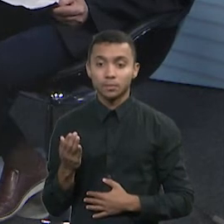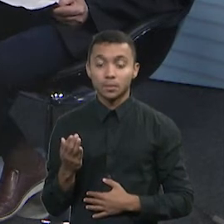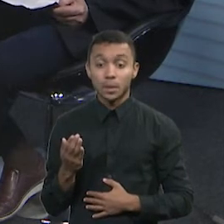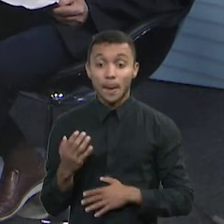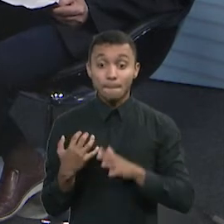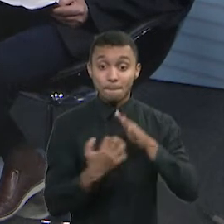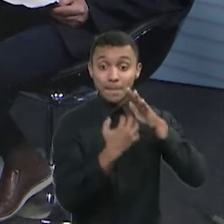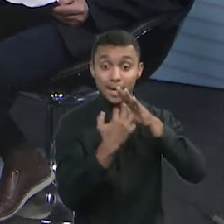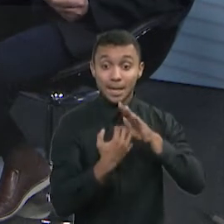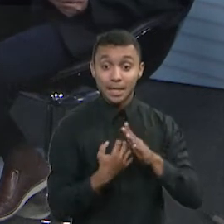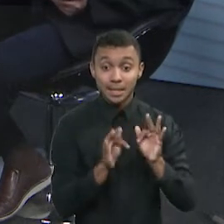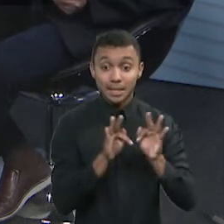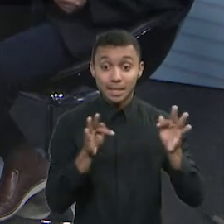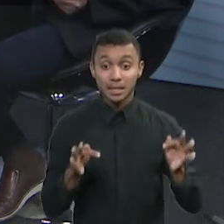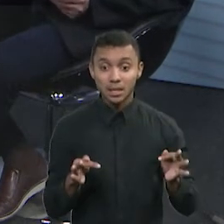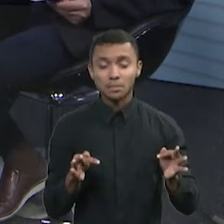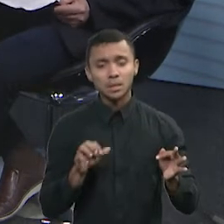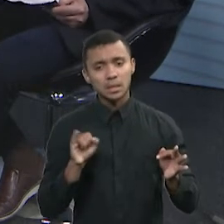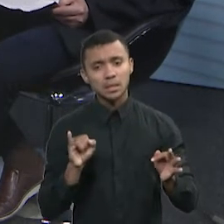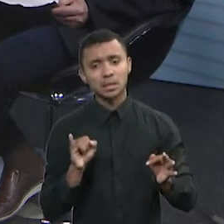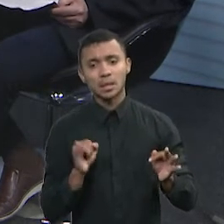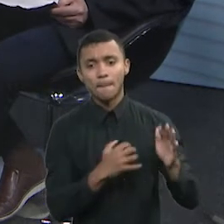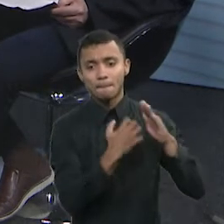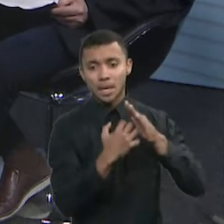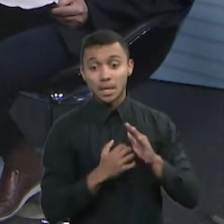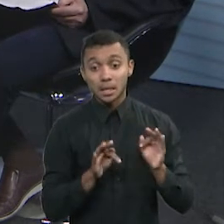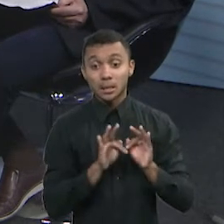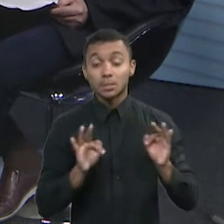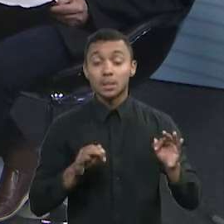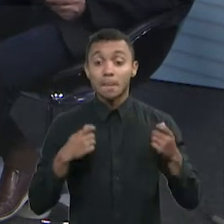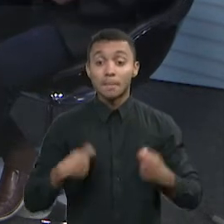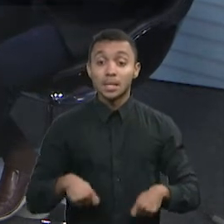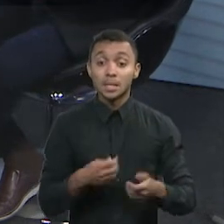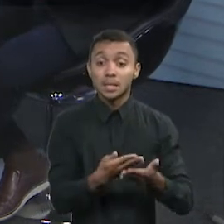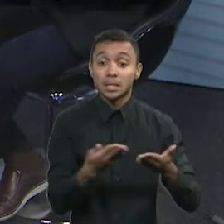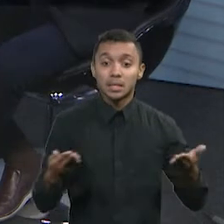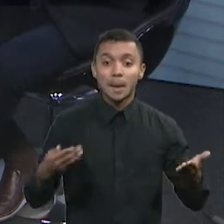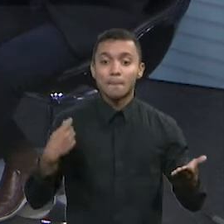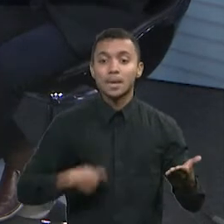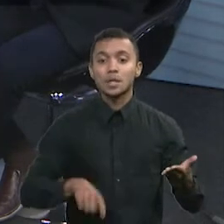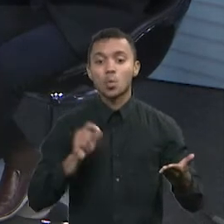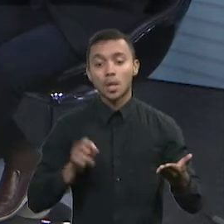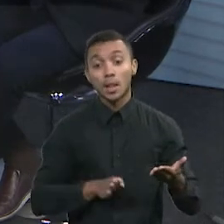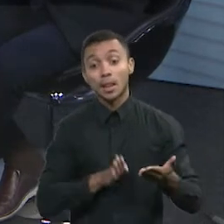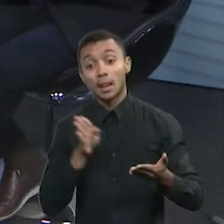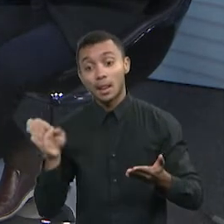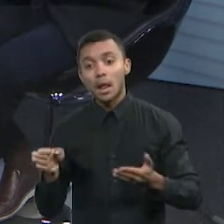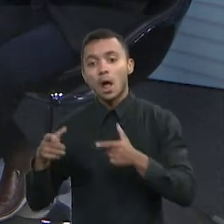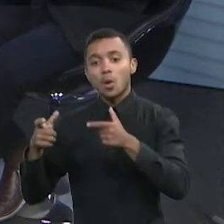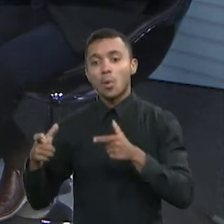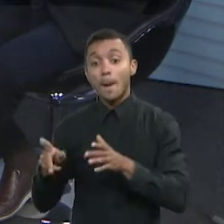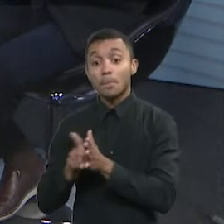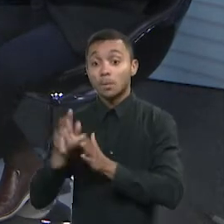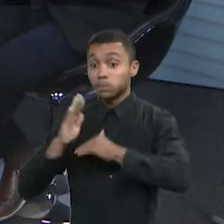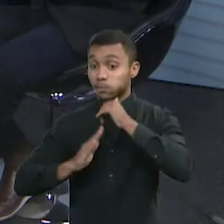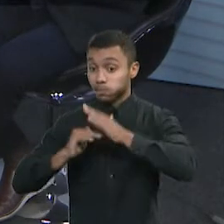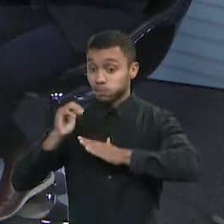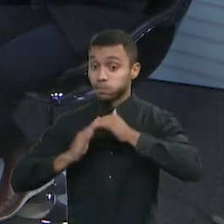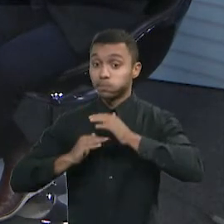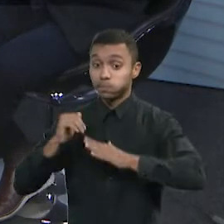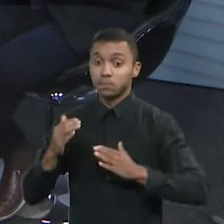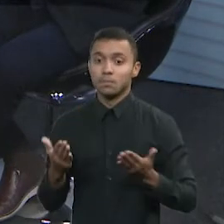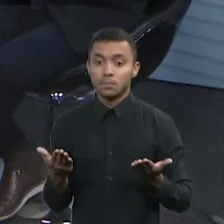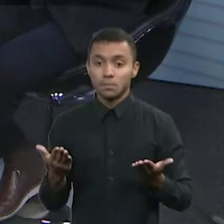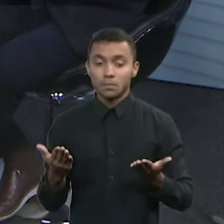microempreendedores, sejam eles individuais e tal, eles busquem uma assessoria especializada. Não o Moisés?